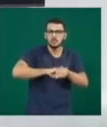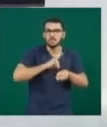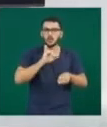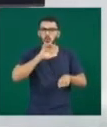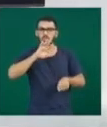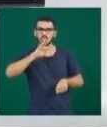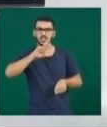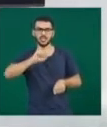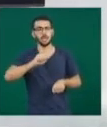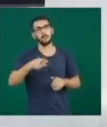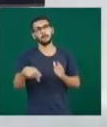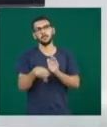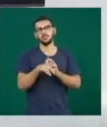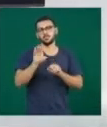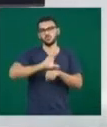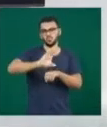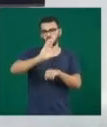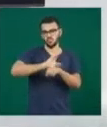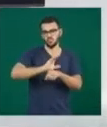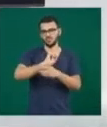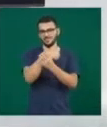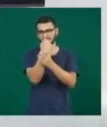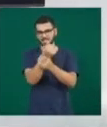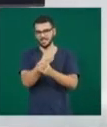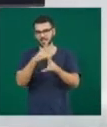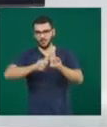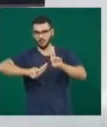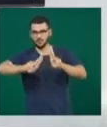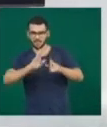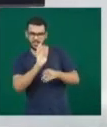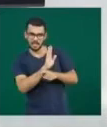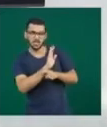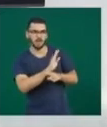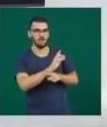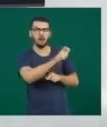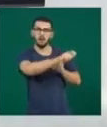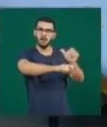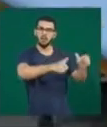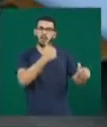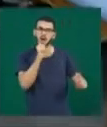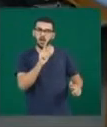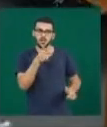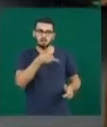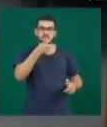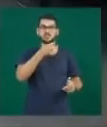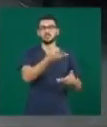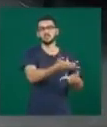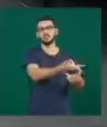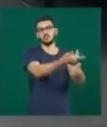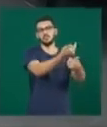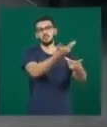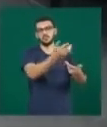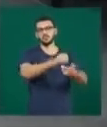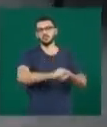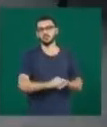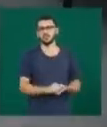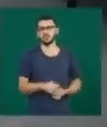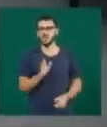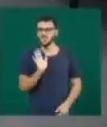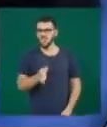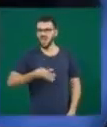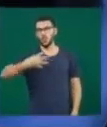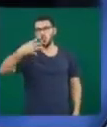do curso de fisioterapia da UFA. As pacientes já têm sentido os benefícios. Esta já é a quarta sessão de